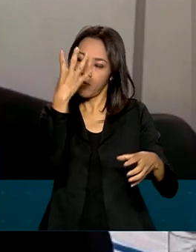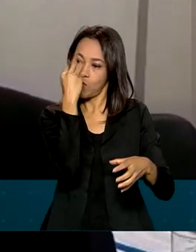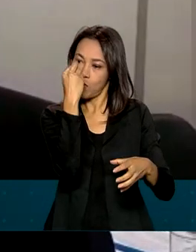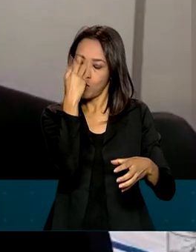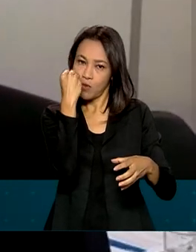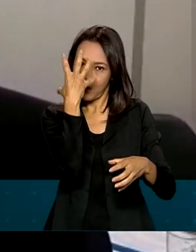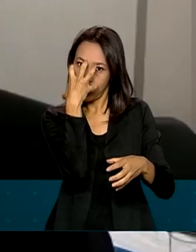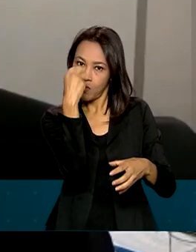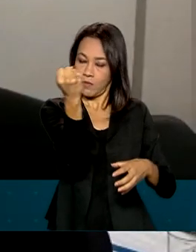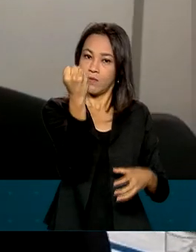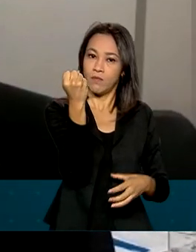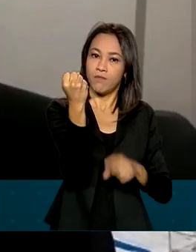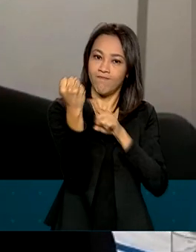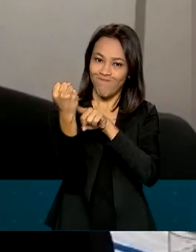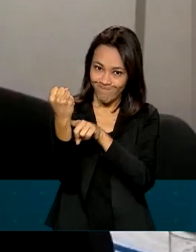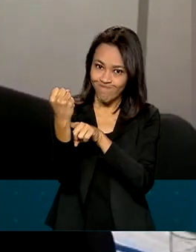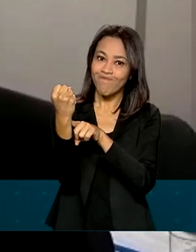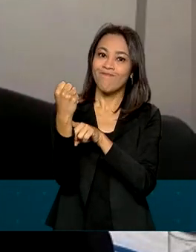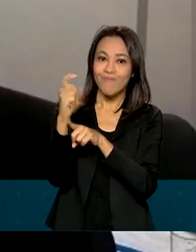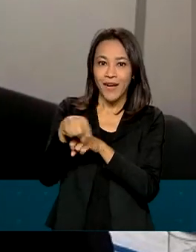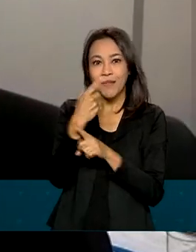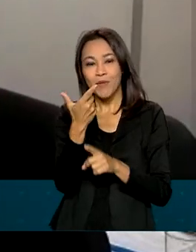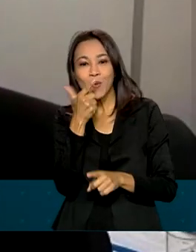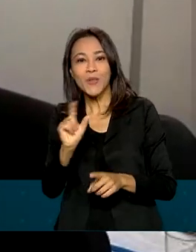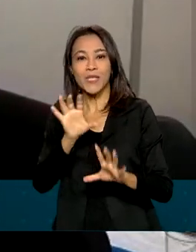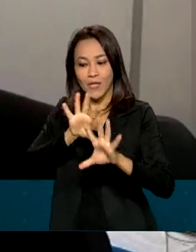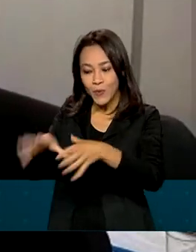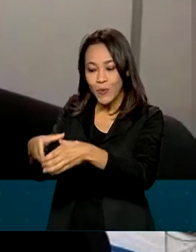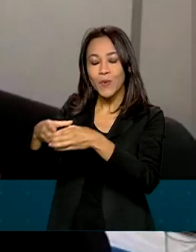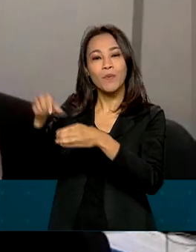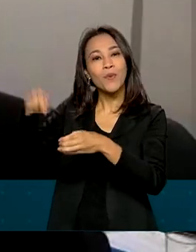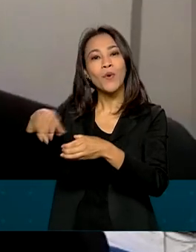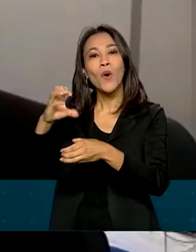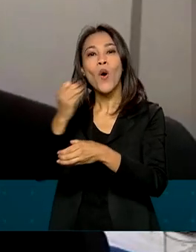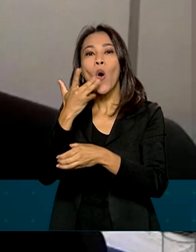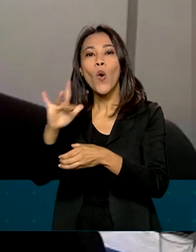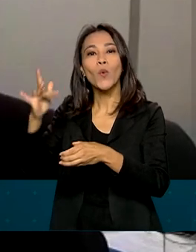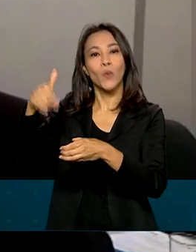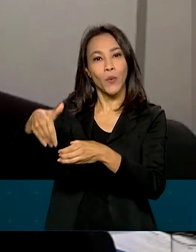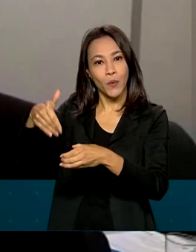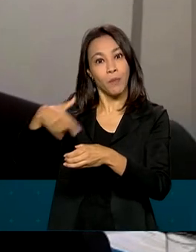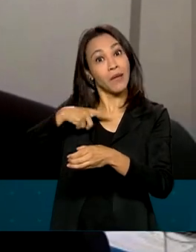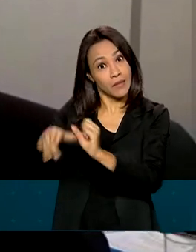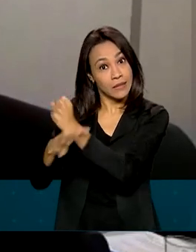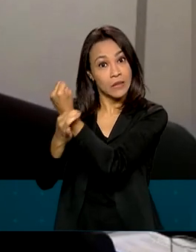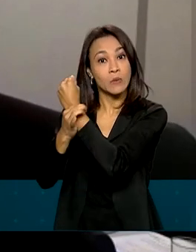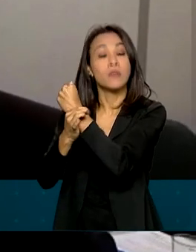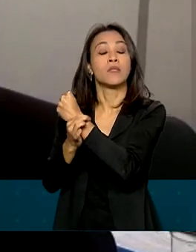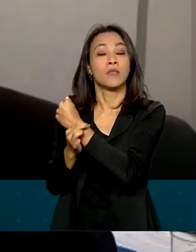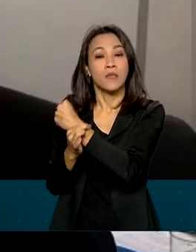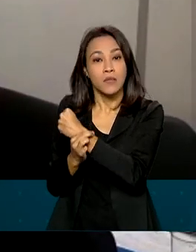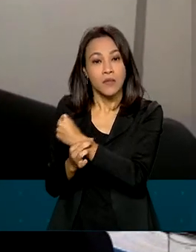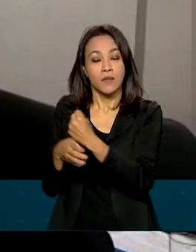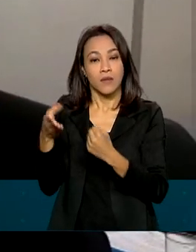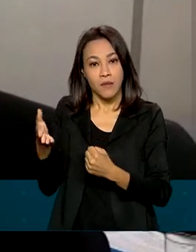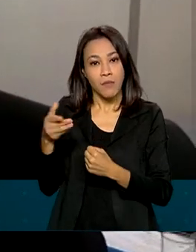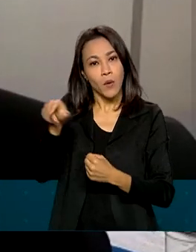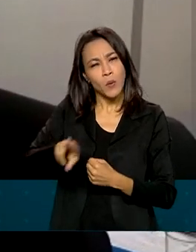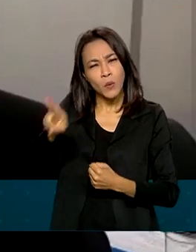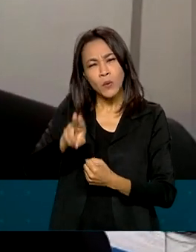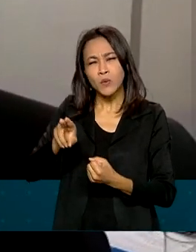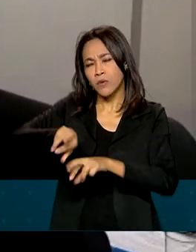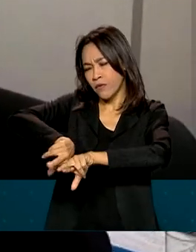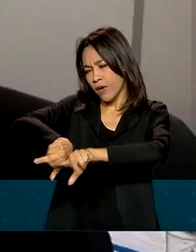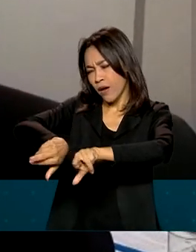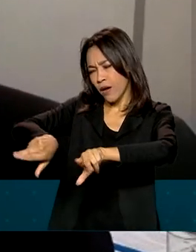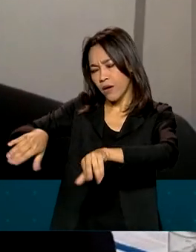para atingir o nível ouro, obtendo assim cada vez mais segurança na utilização de serviços públicos por